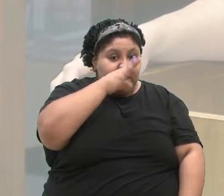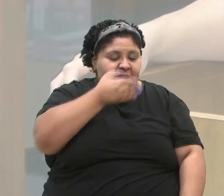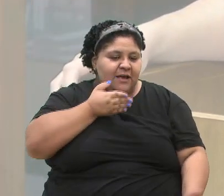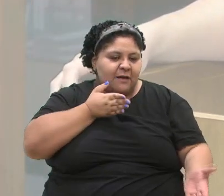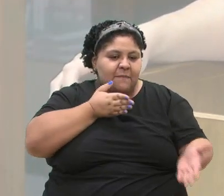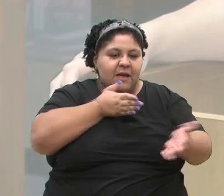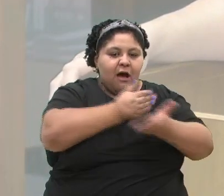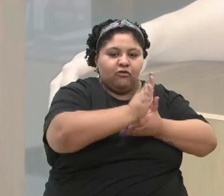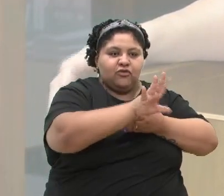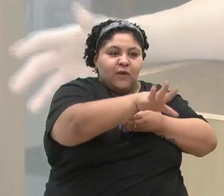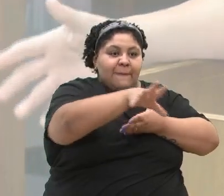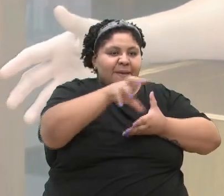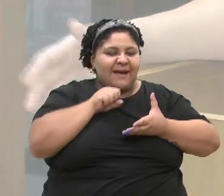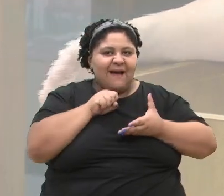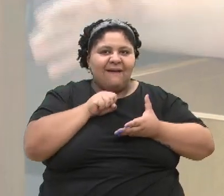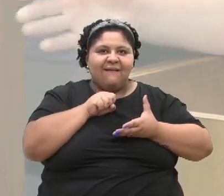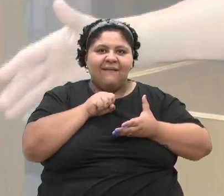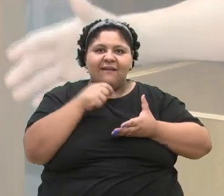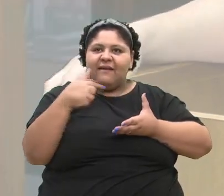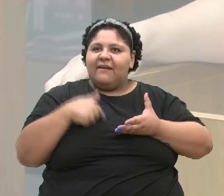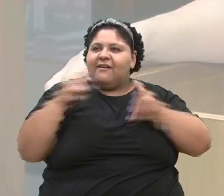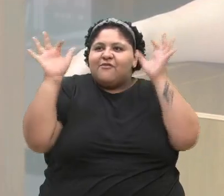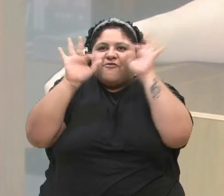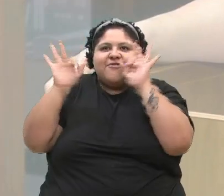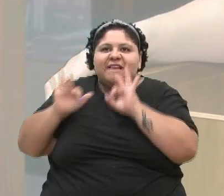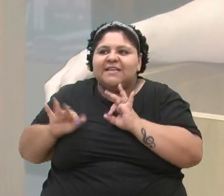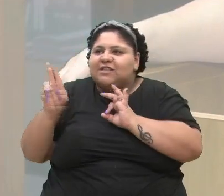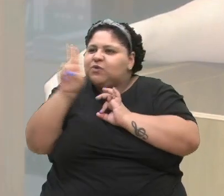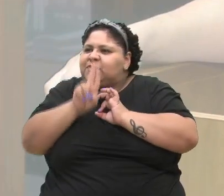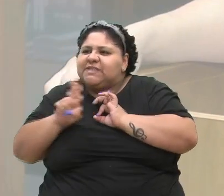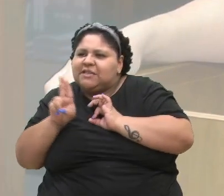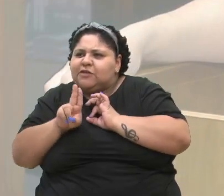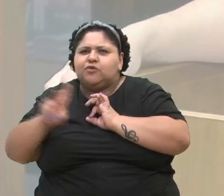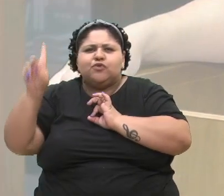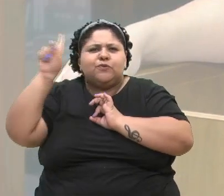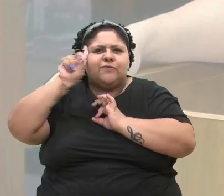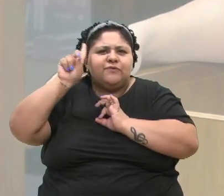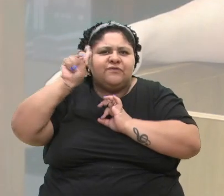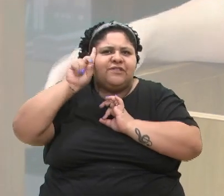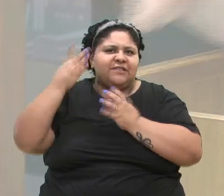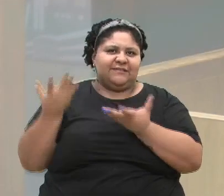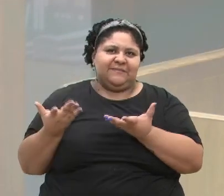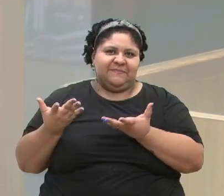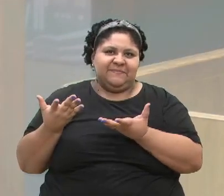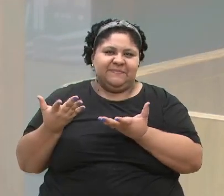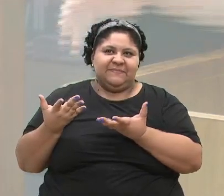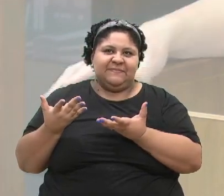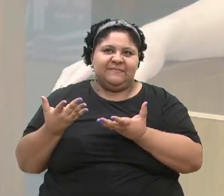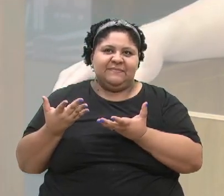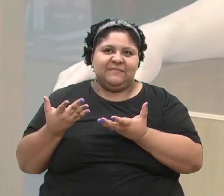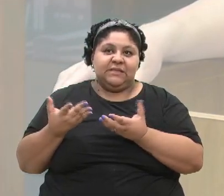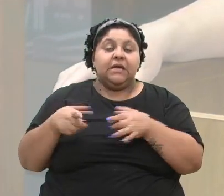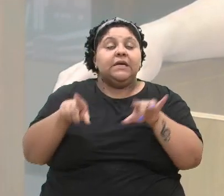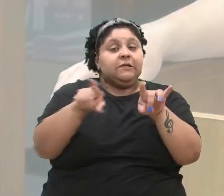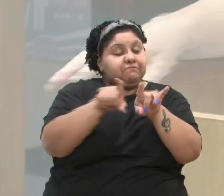muito grande para poder ir para a escola usando aquele tênis. E do Mariane,